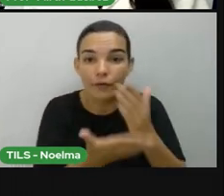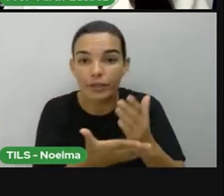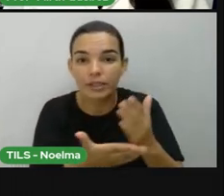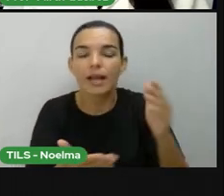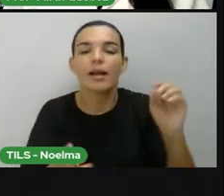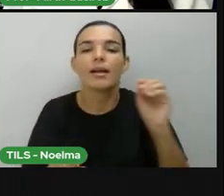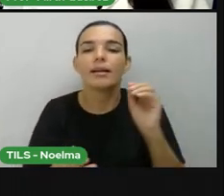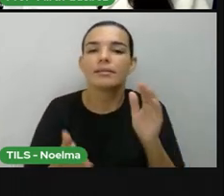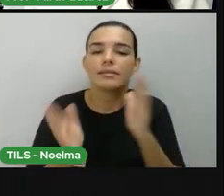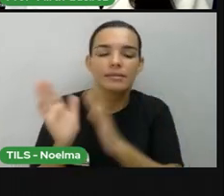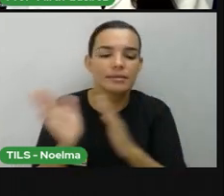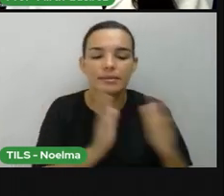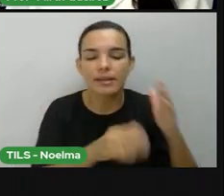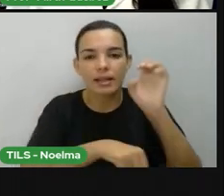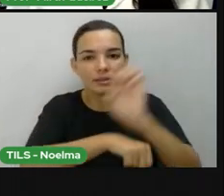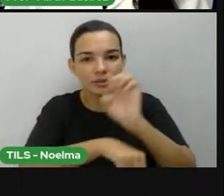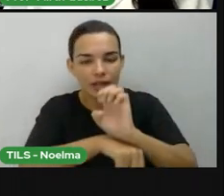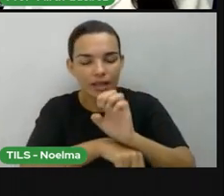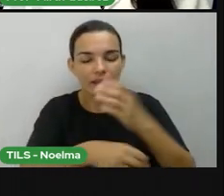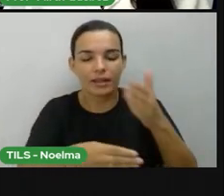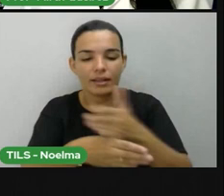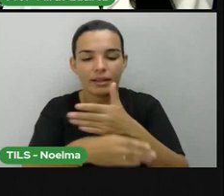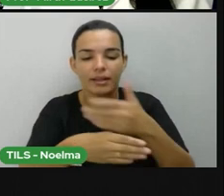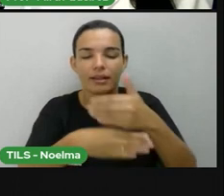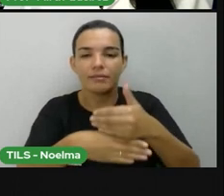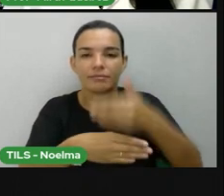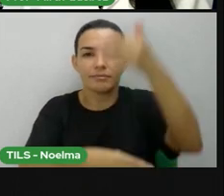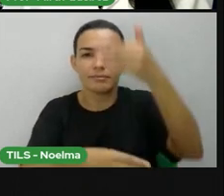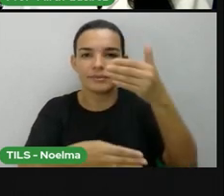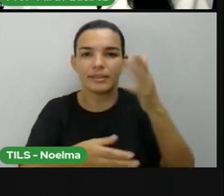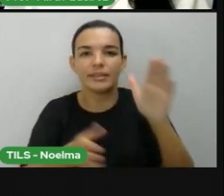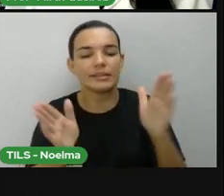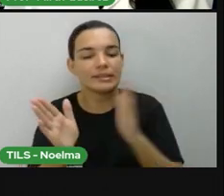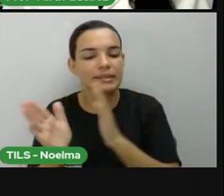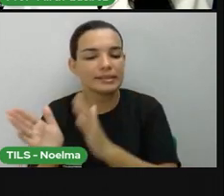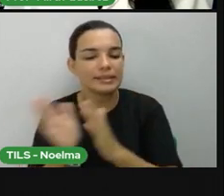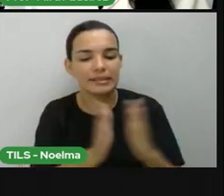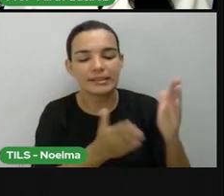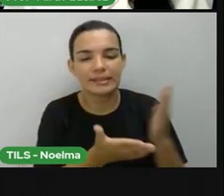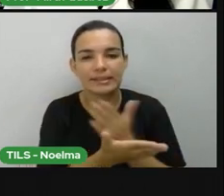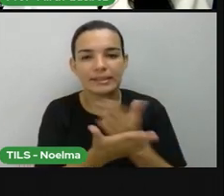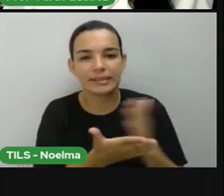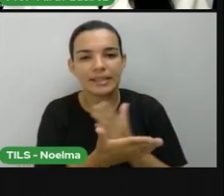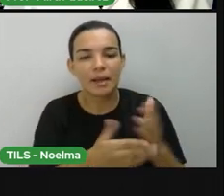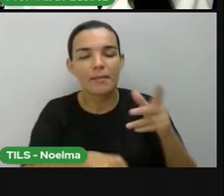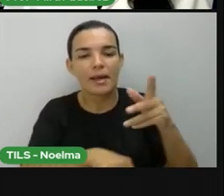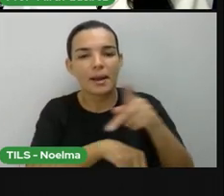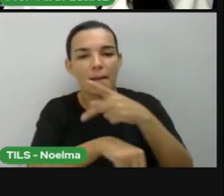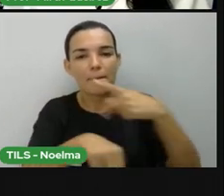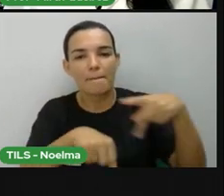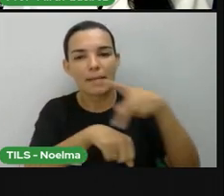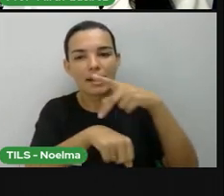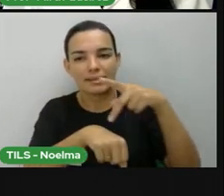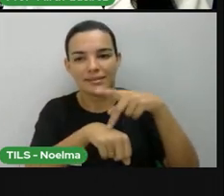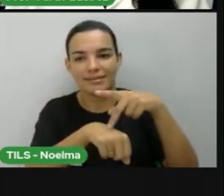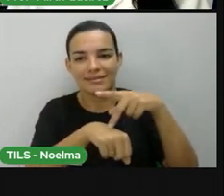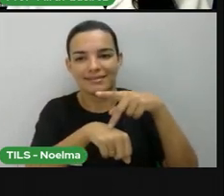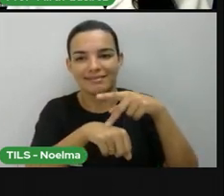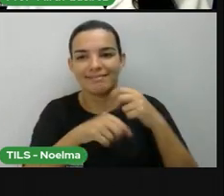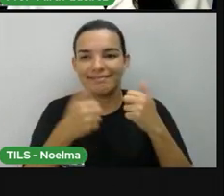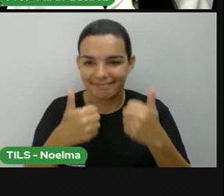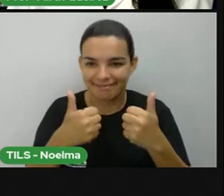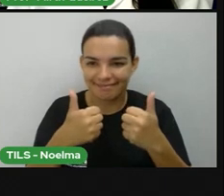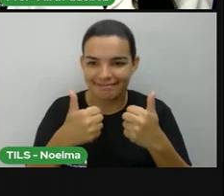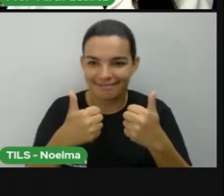separa estados, fronteira separa, define aí, né? Os territórios de países.